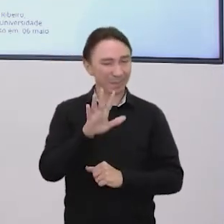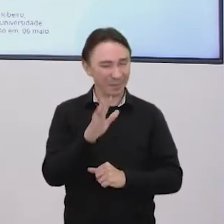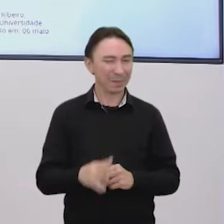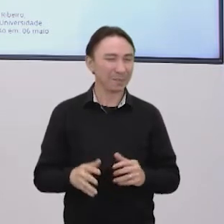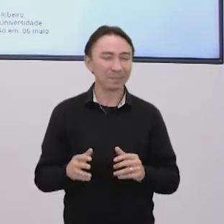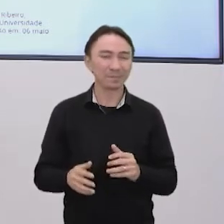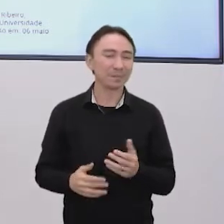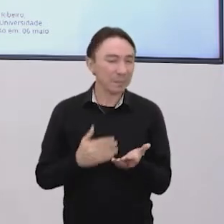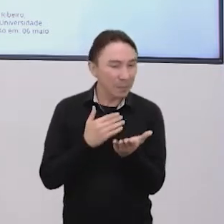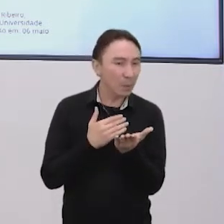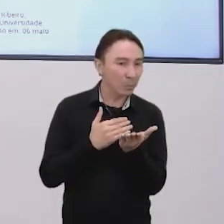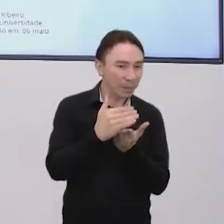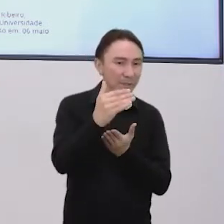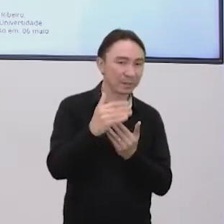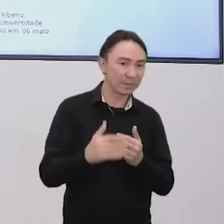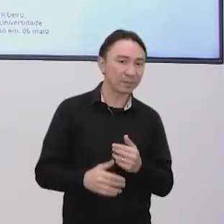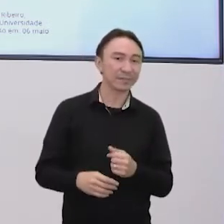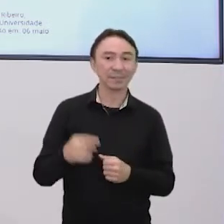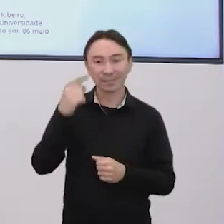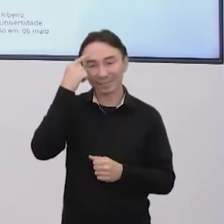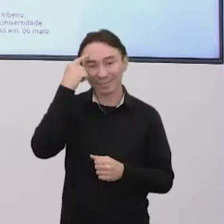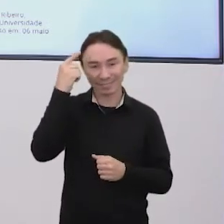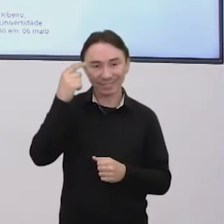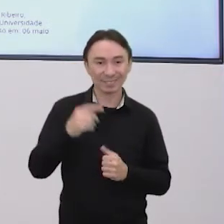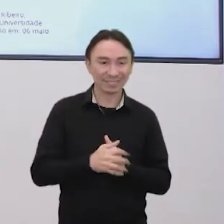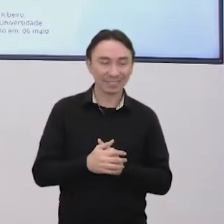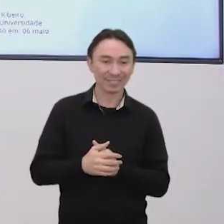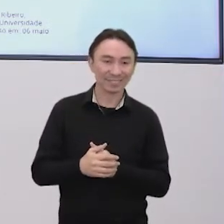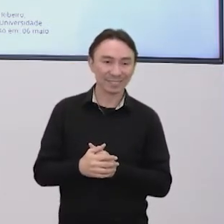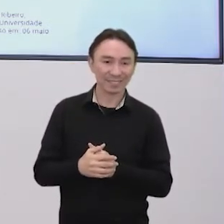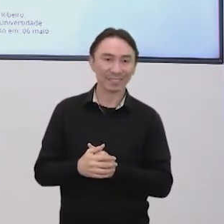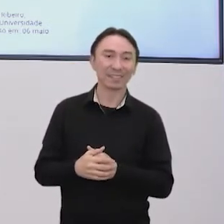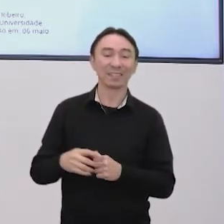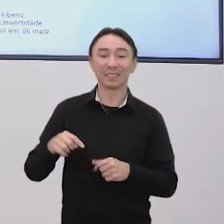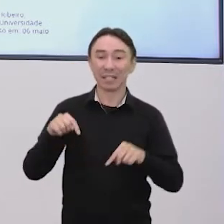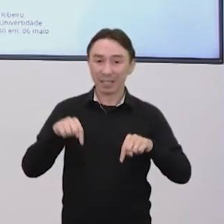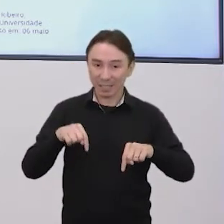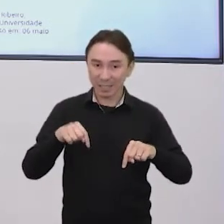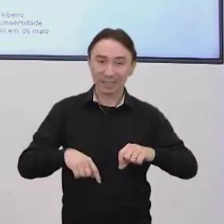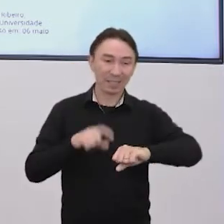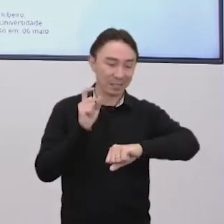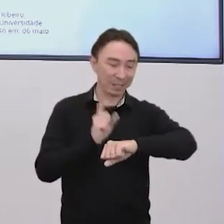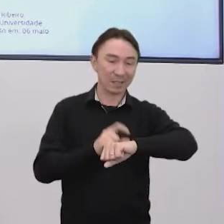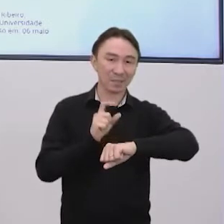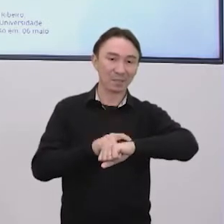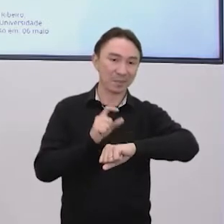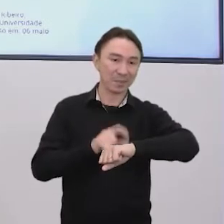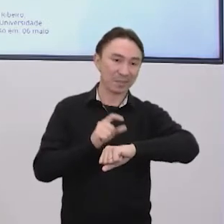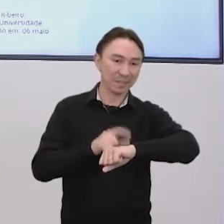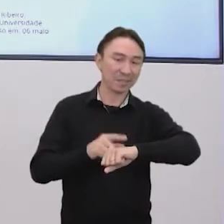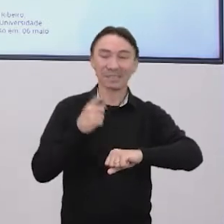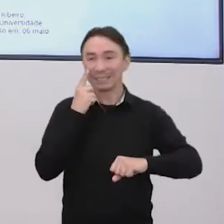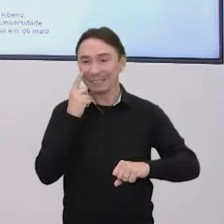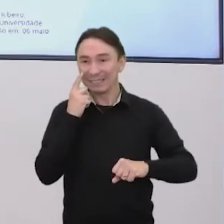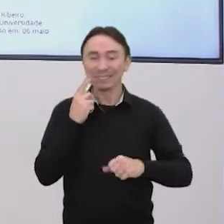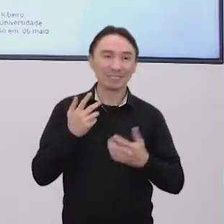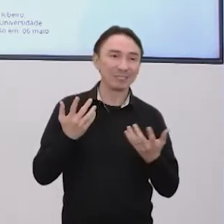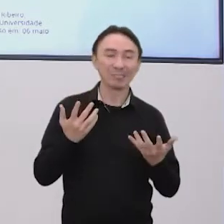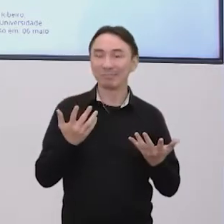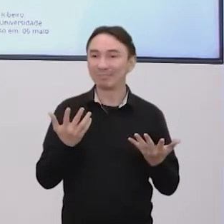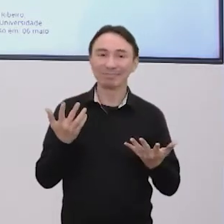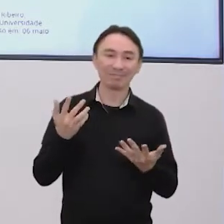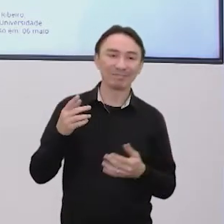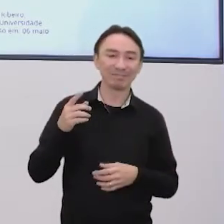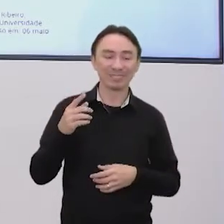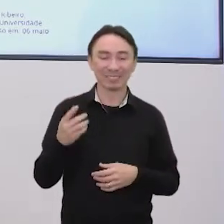aqui, eu vou só lembrar aqui que a minha produtora, que eu estou sem passagem de tempo aqui, tá bom? Eu não estou conseguindo saber o meu tempo aqui, eu